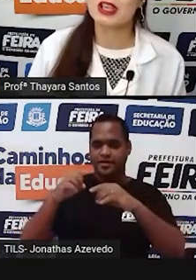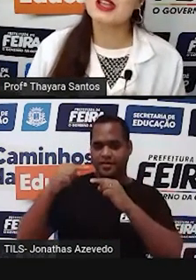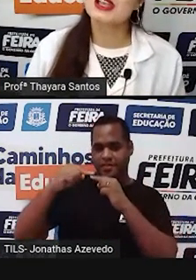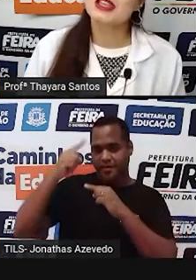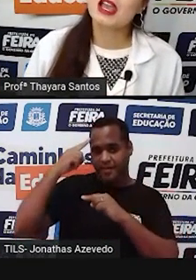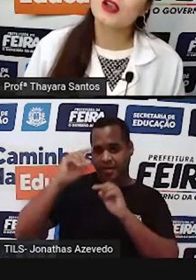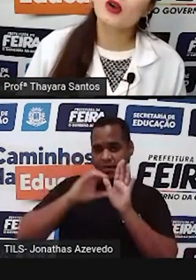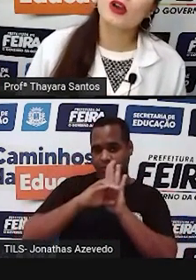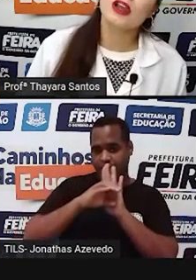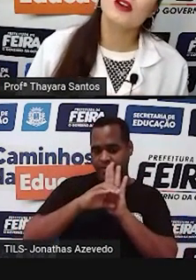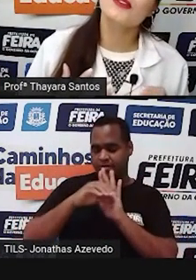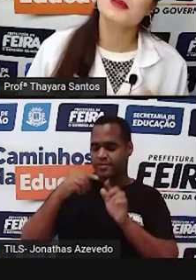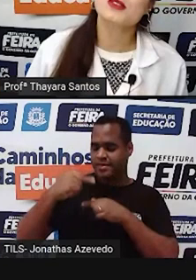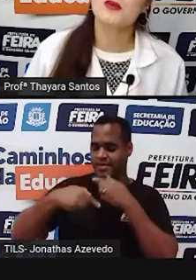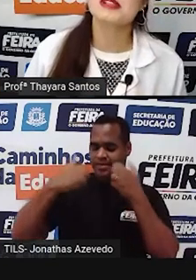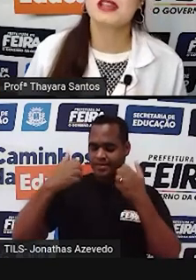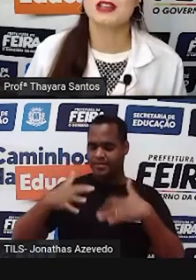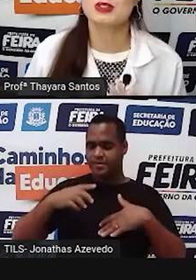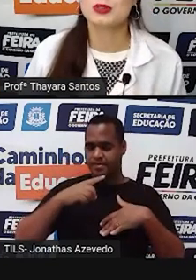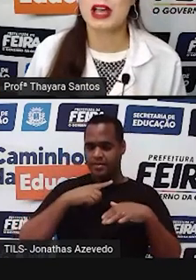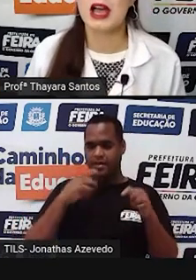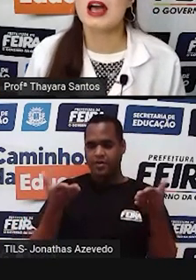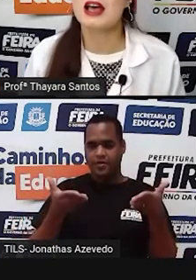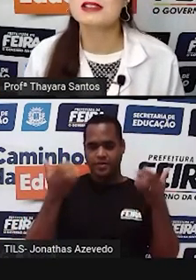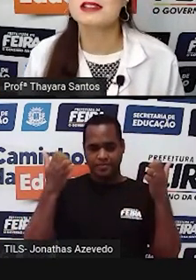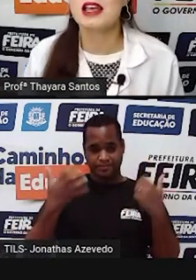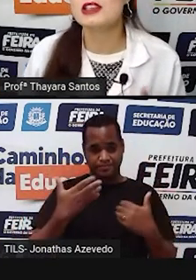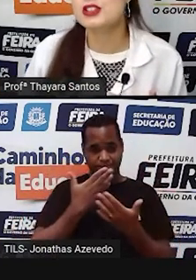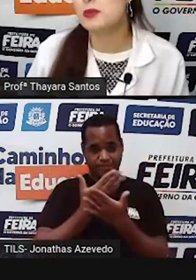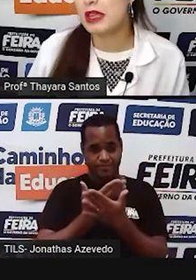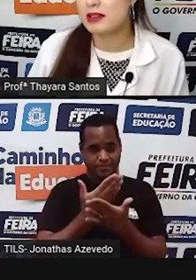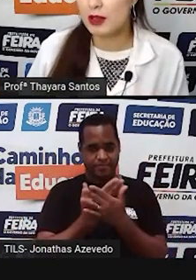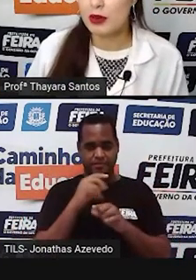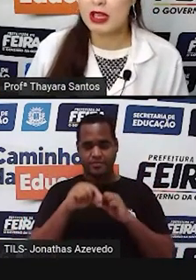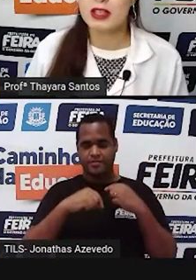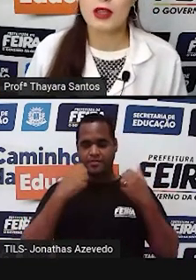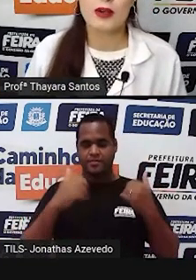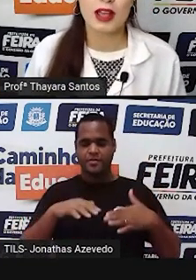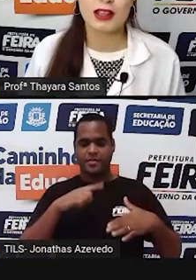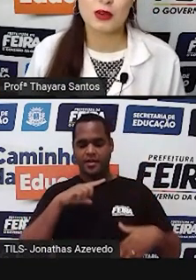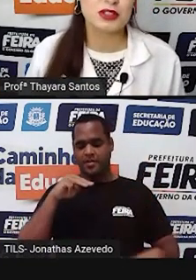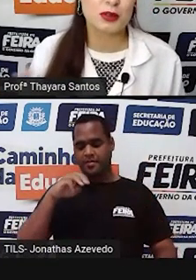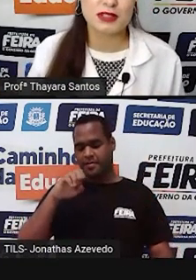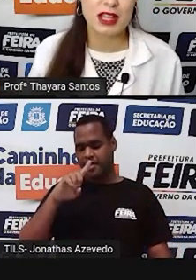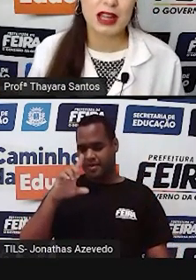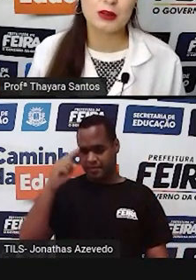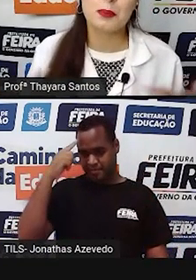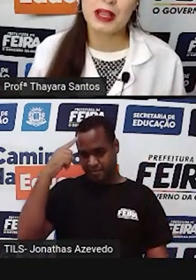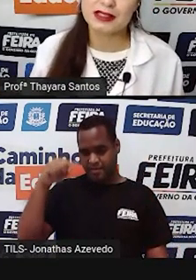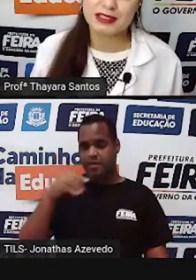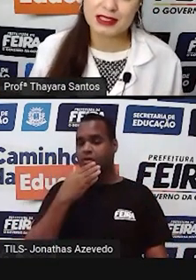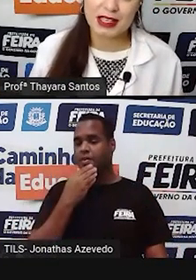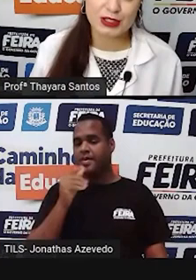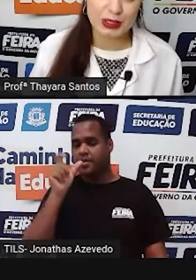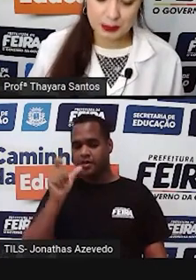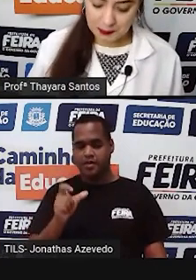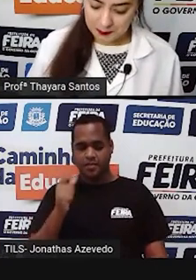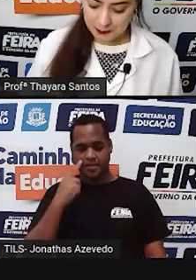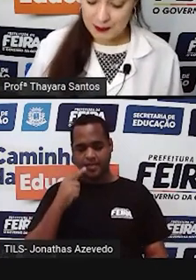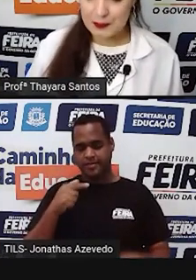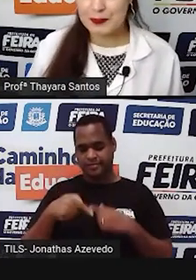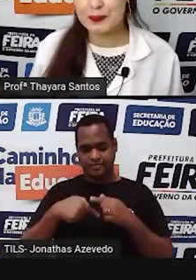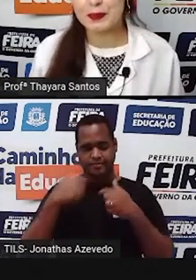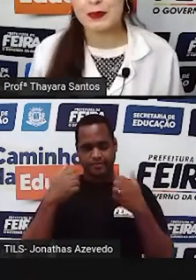genética. E agora vamos começar a estudar as leis de Mendel, que é o cara que hoje é considerado o pai da genética.